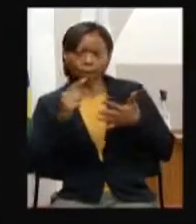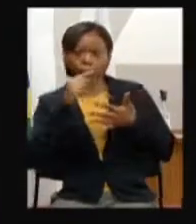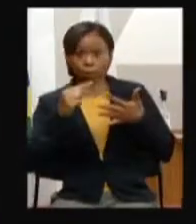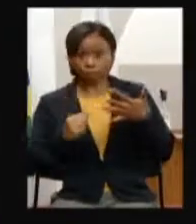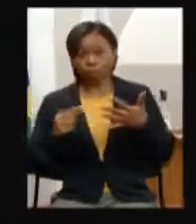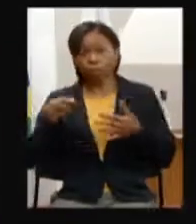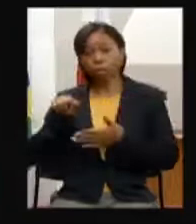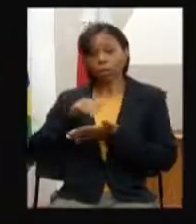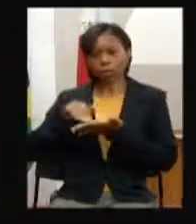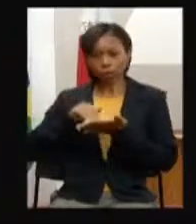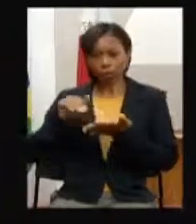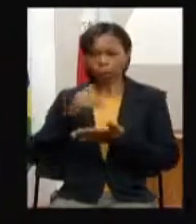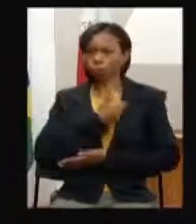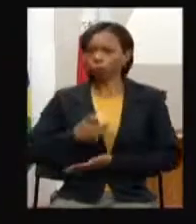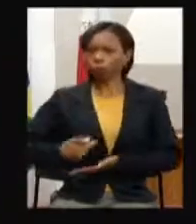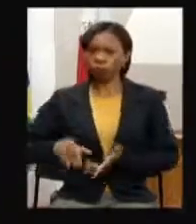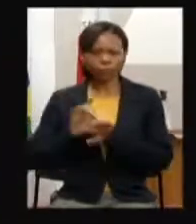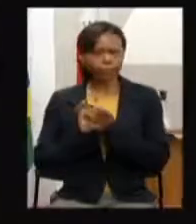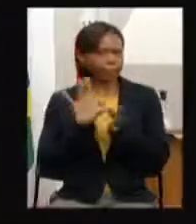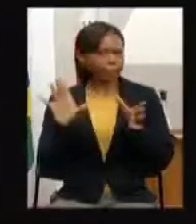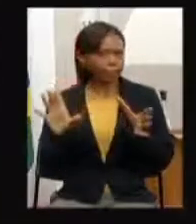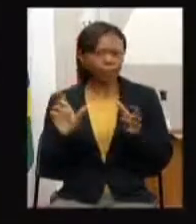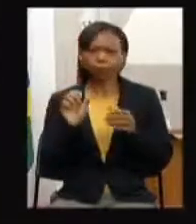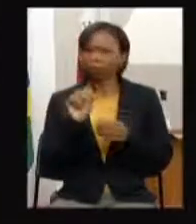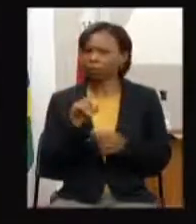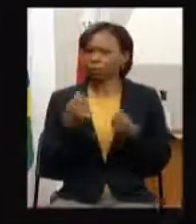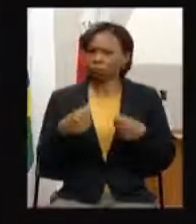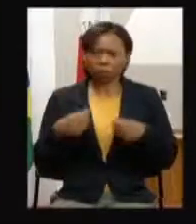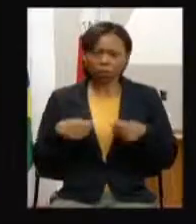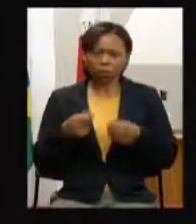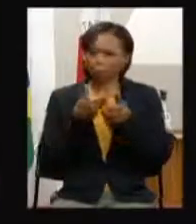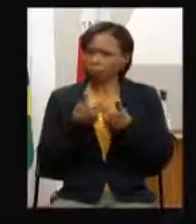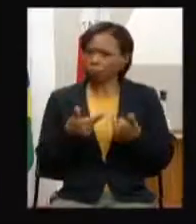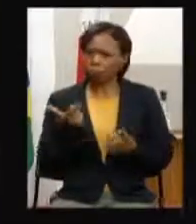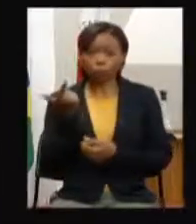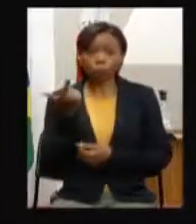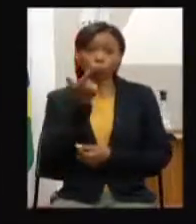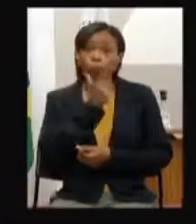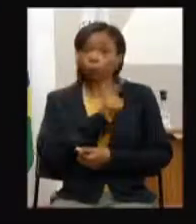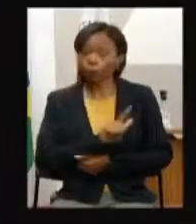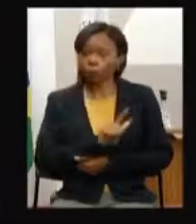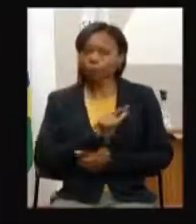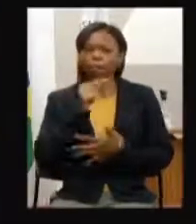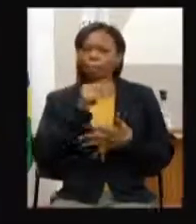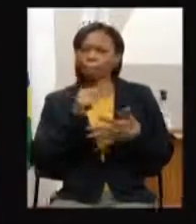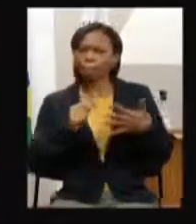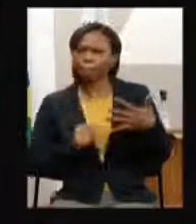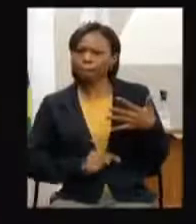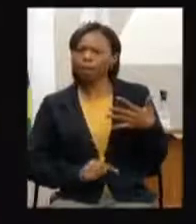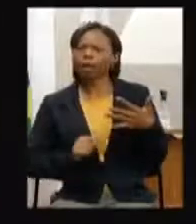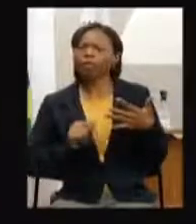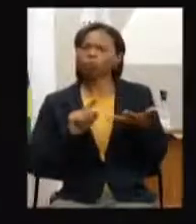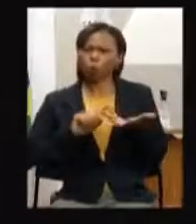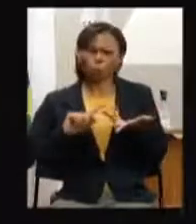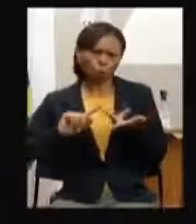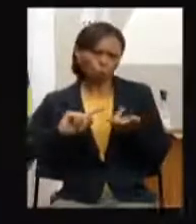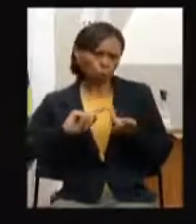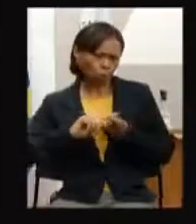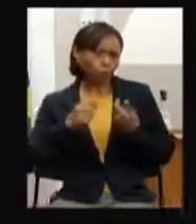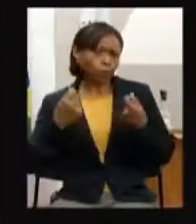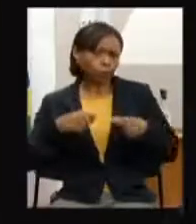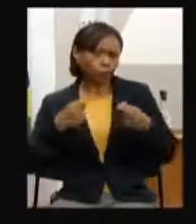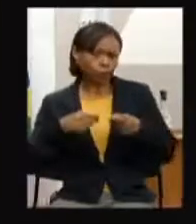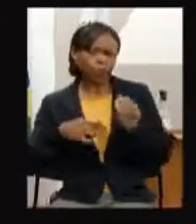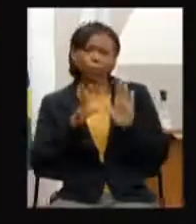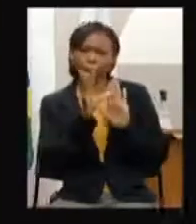disposição no que precisar para a gente conseguir colocar todas essas demandas aí em